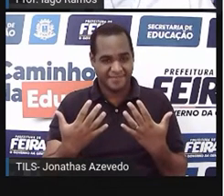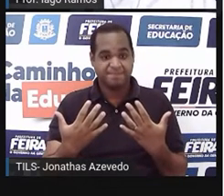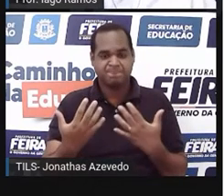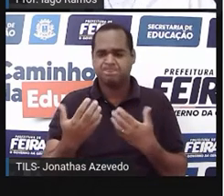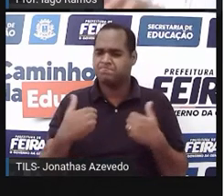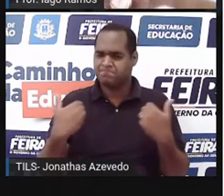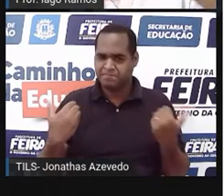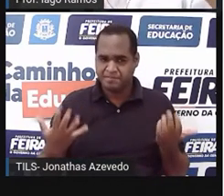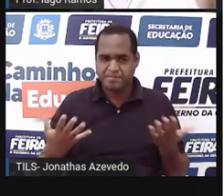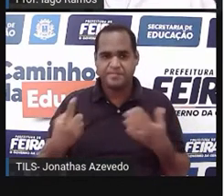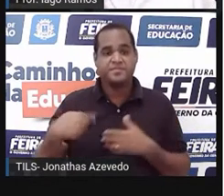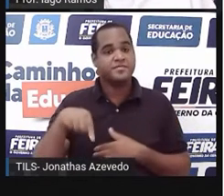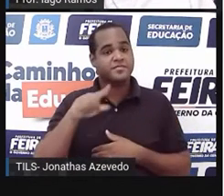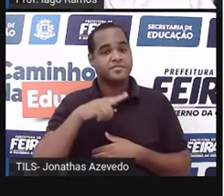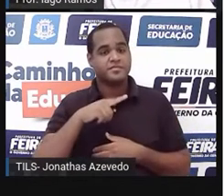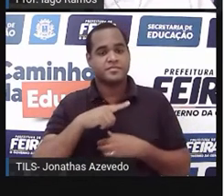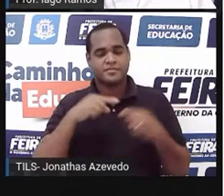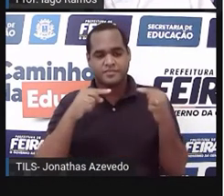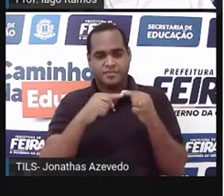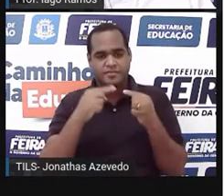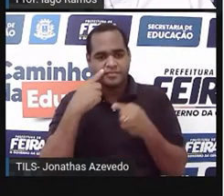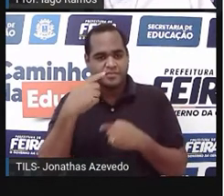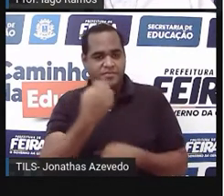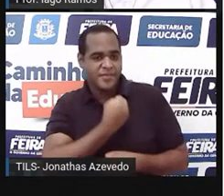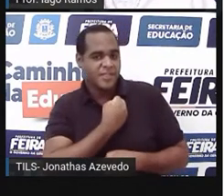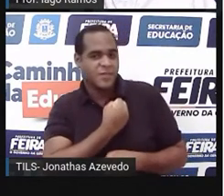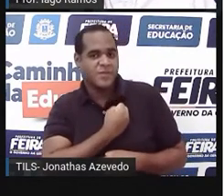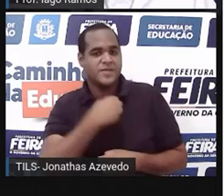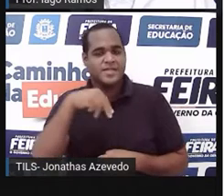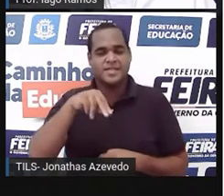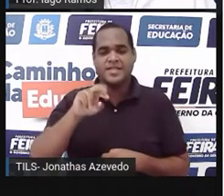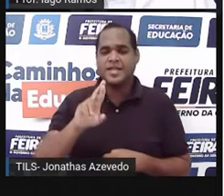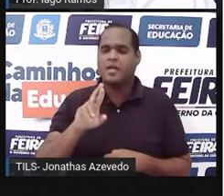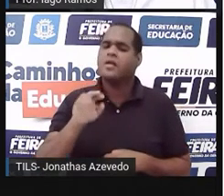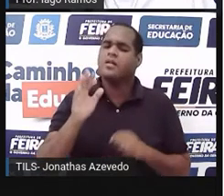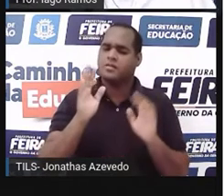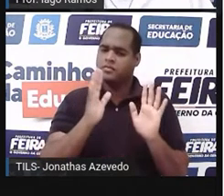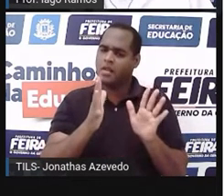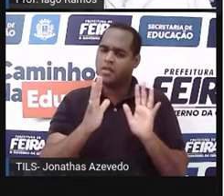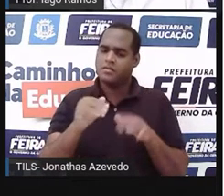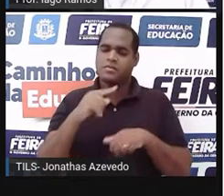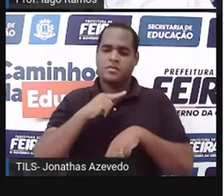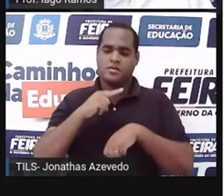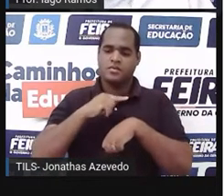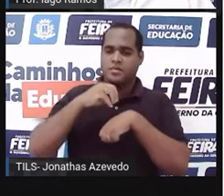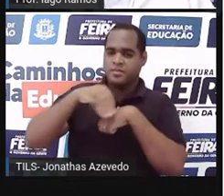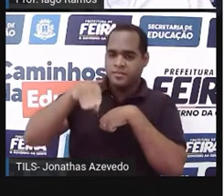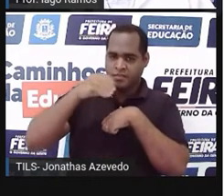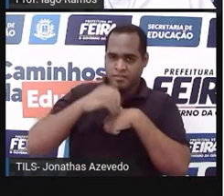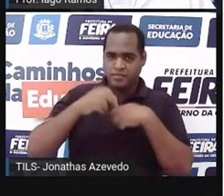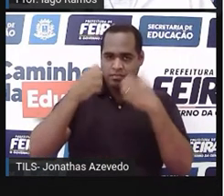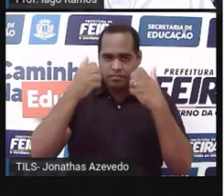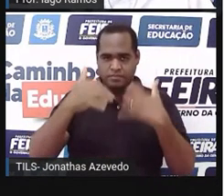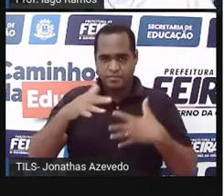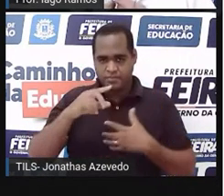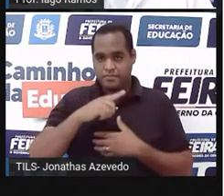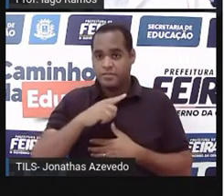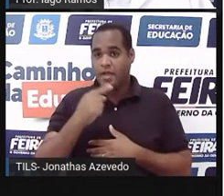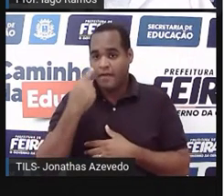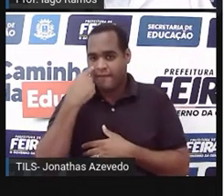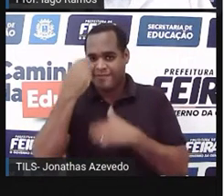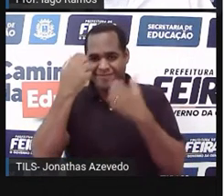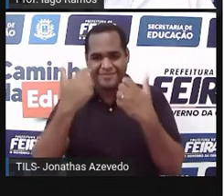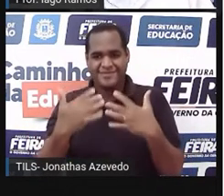então, sobre números racionais, é isso que a gente tem, é isso que a gente viu, a gente teve uma aula